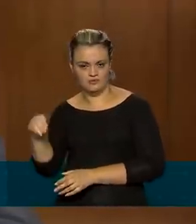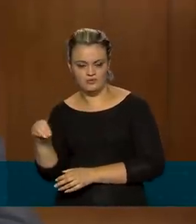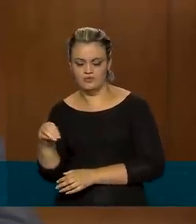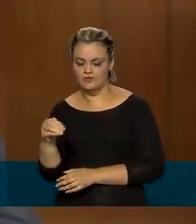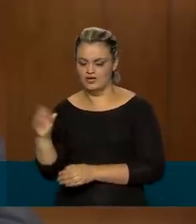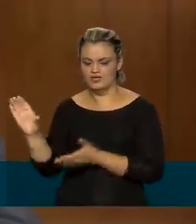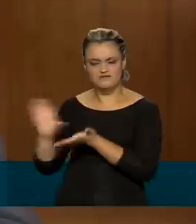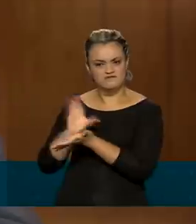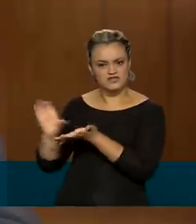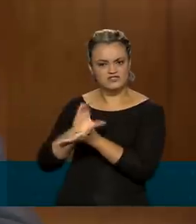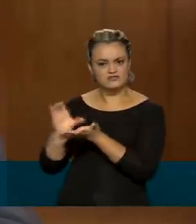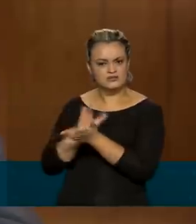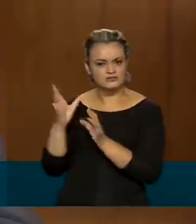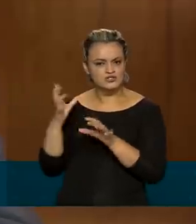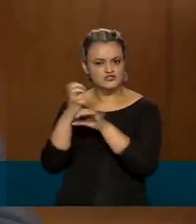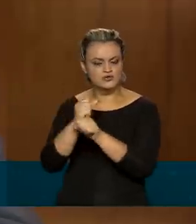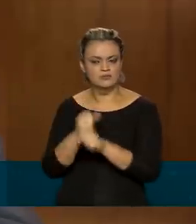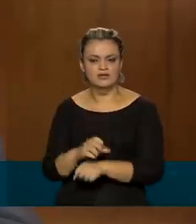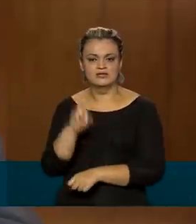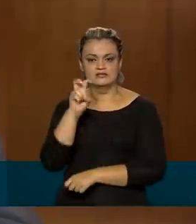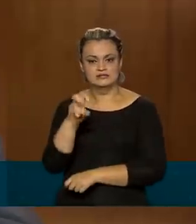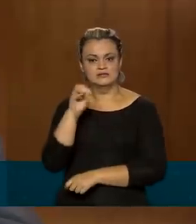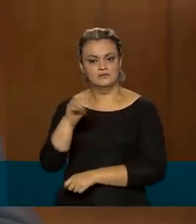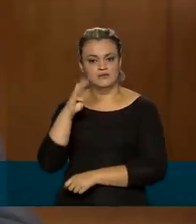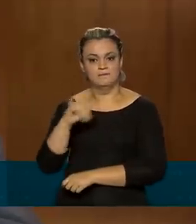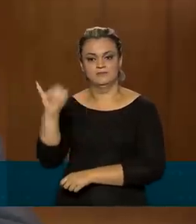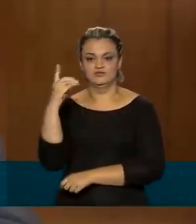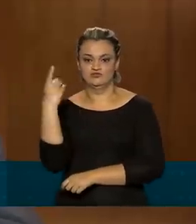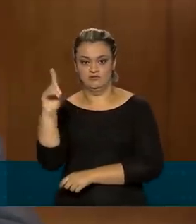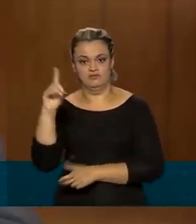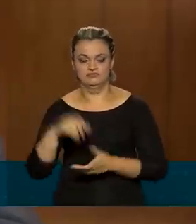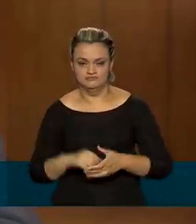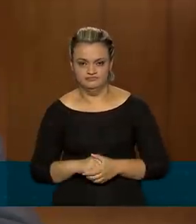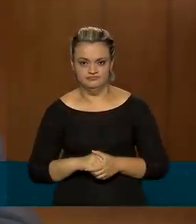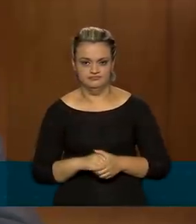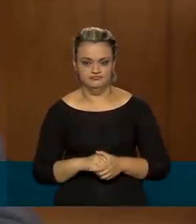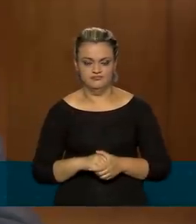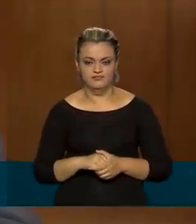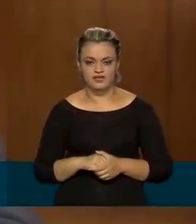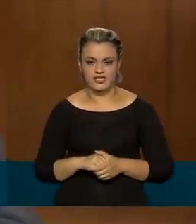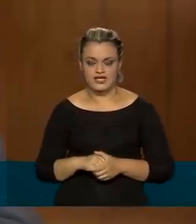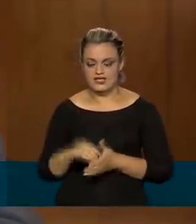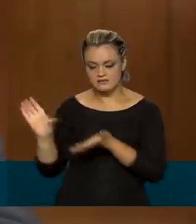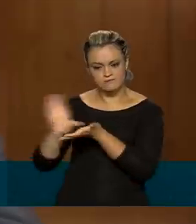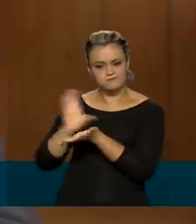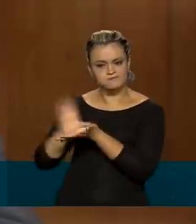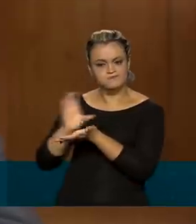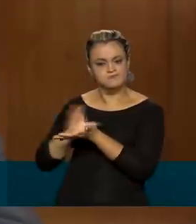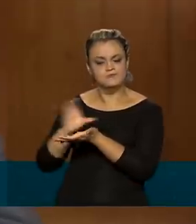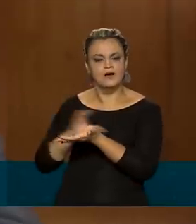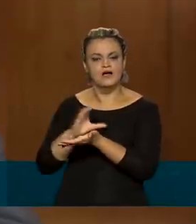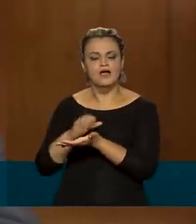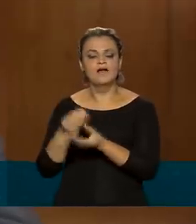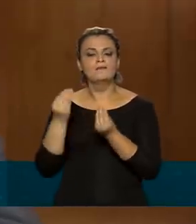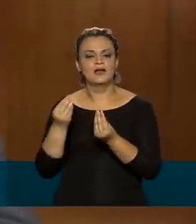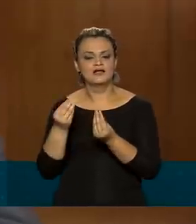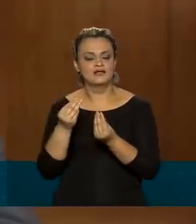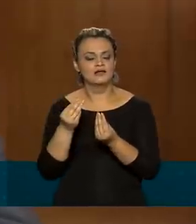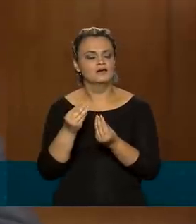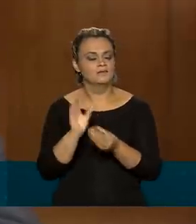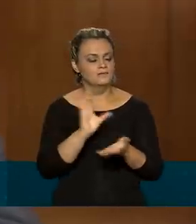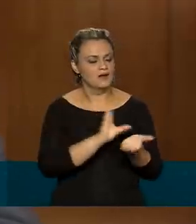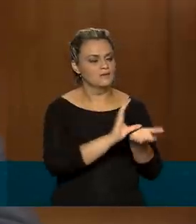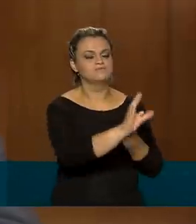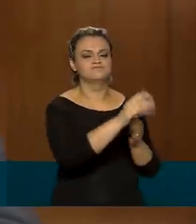superam a casa dos 50 bilhões de dólares. Esse montante é oferecido para projetos